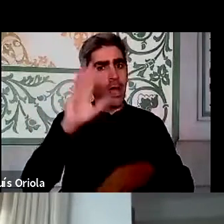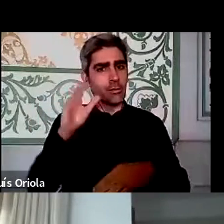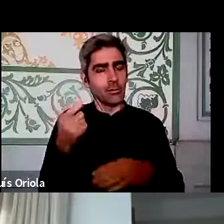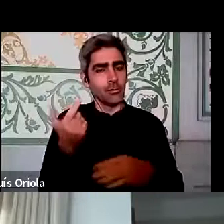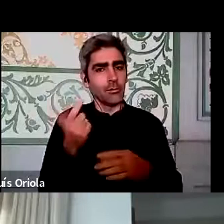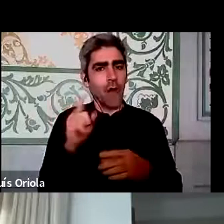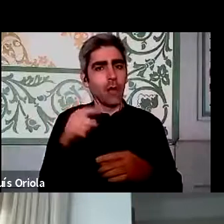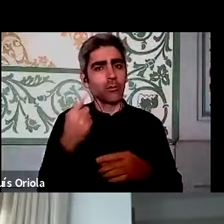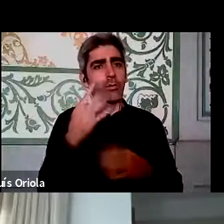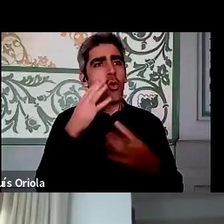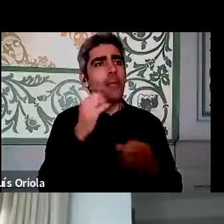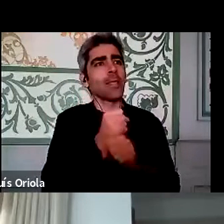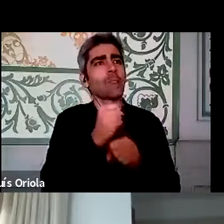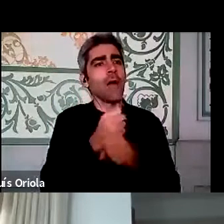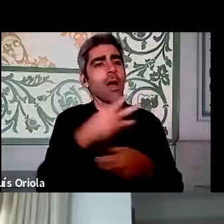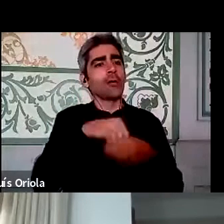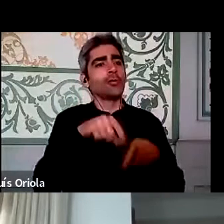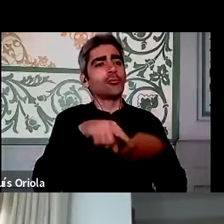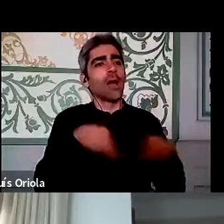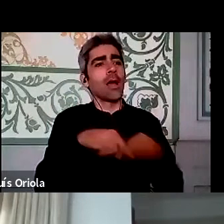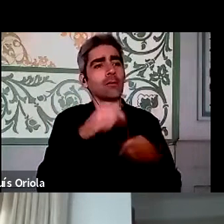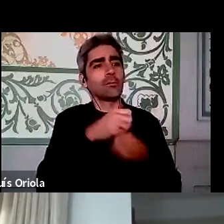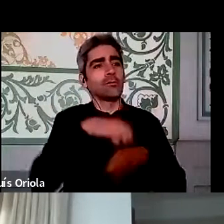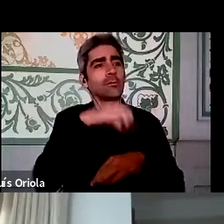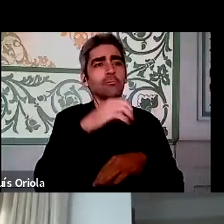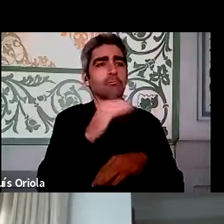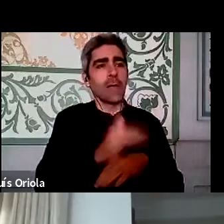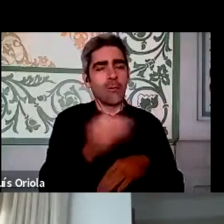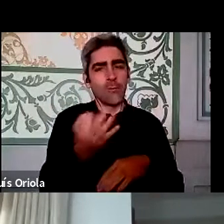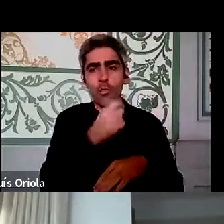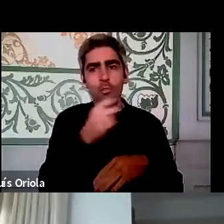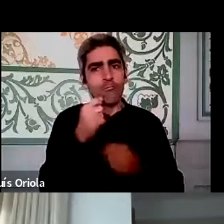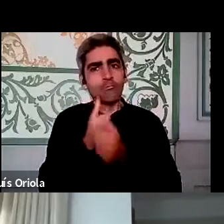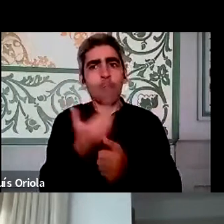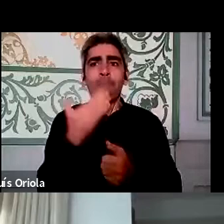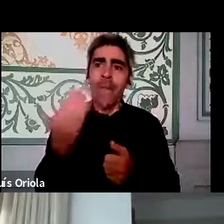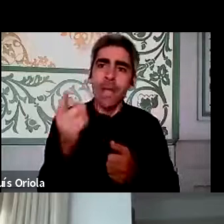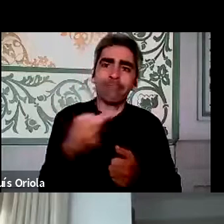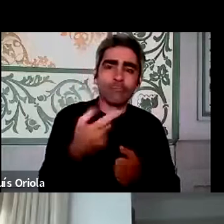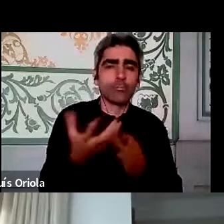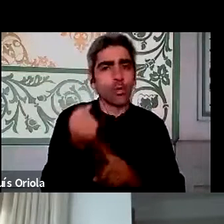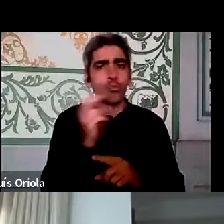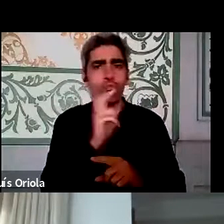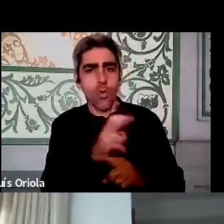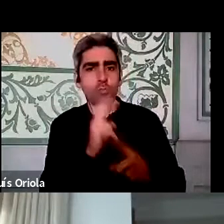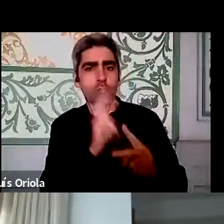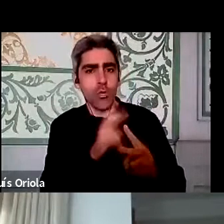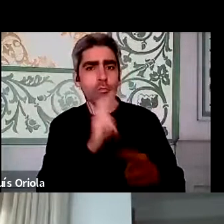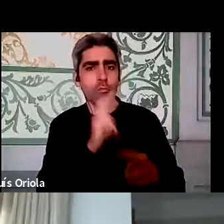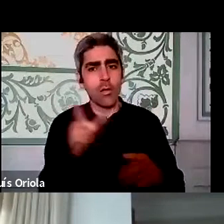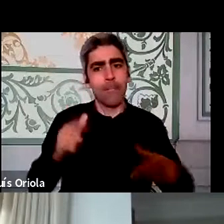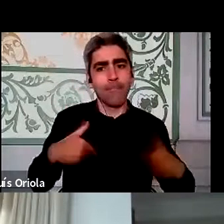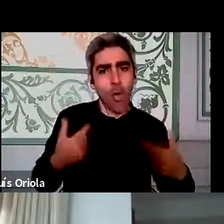que normalmente trabalhariam e que cumpriram aquilo que lhes era pedido e quando não tinham elas próprias